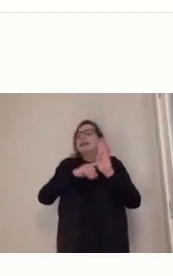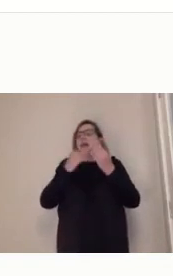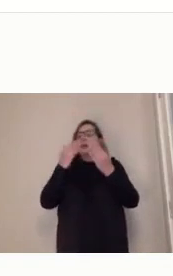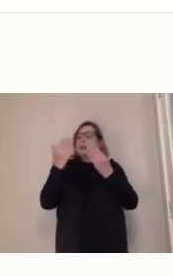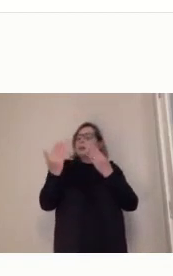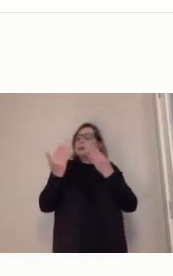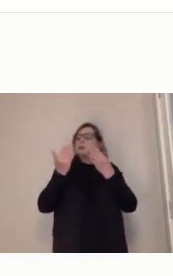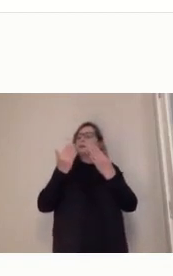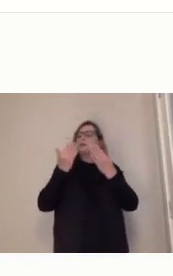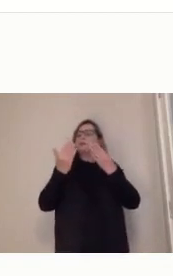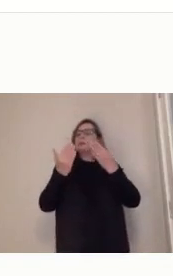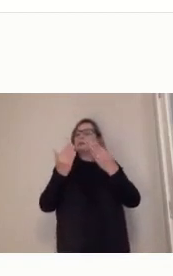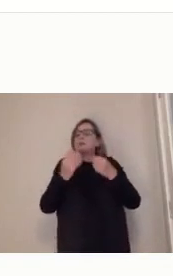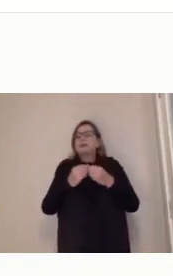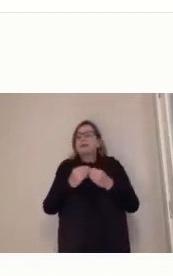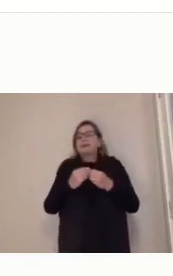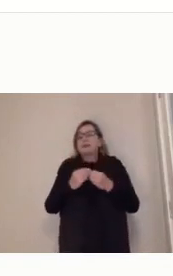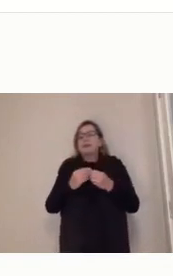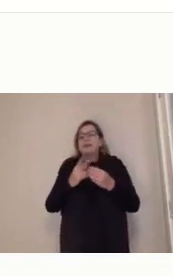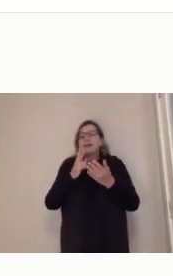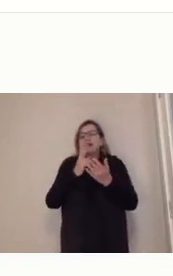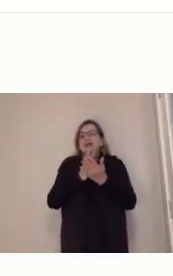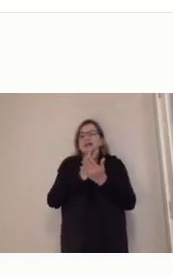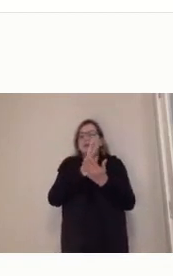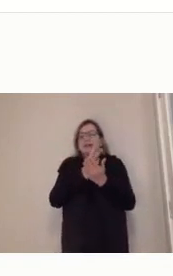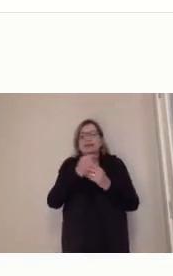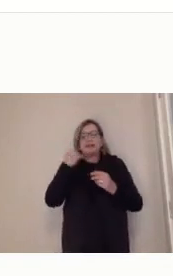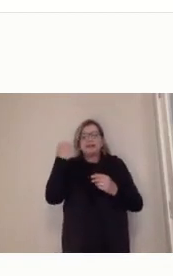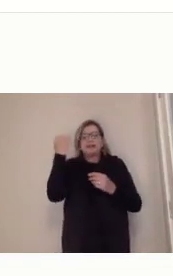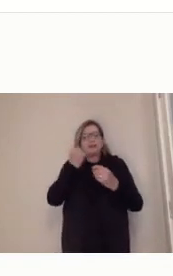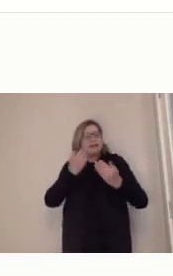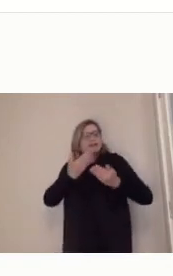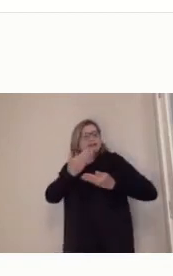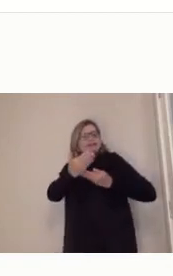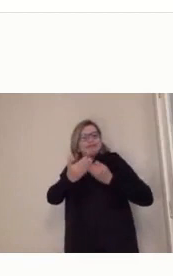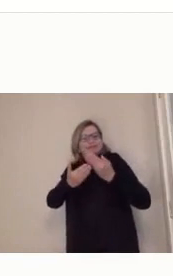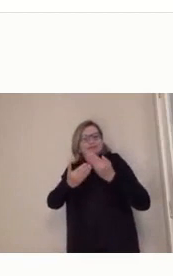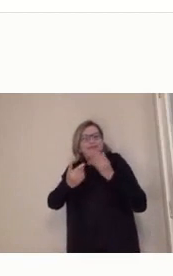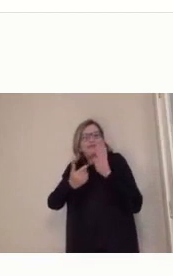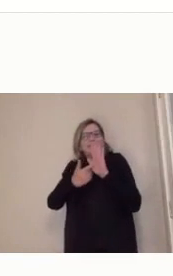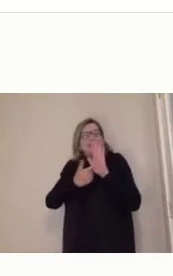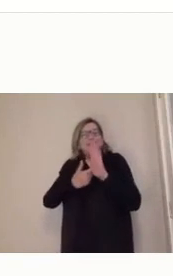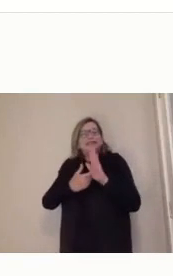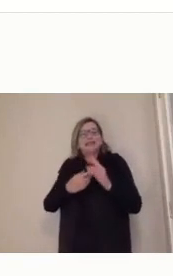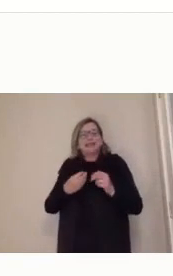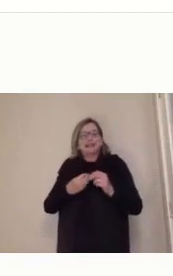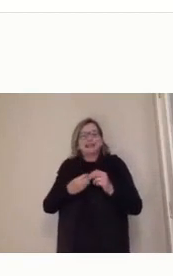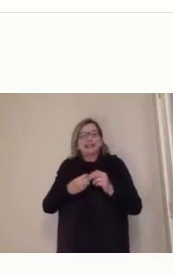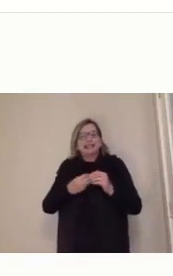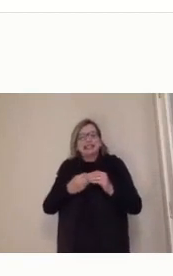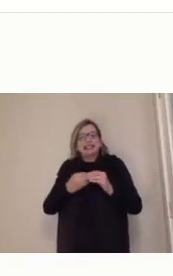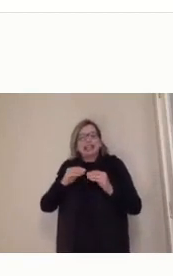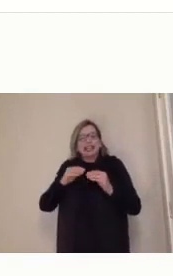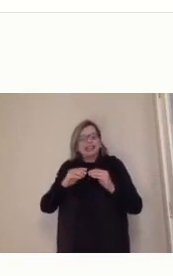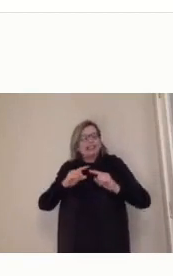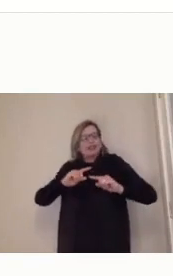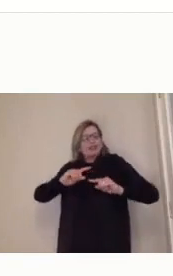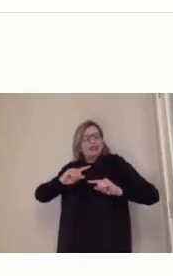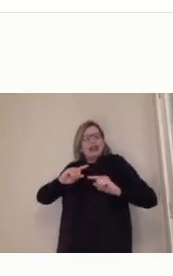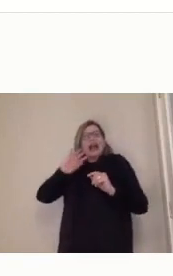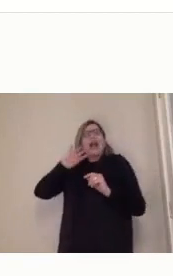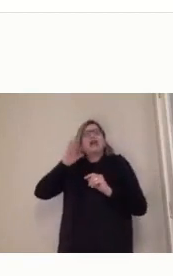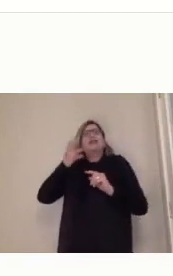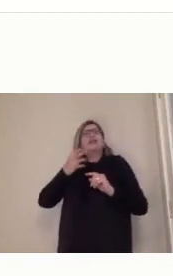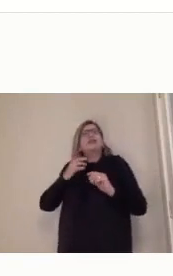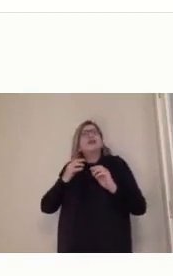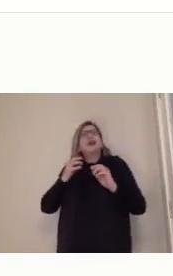a gente teve tanta revolução, né? A revolução, por exemplo, a primeira revolução que a gente teve foi a revolução da escrita. Quando o homem passou a